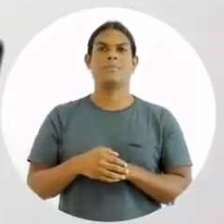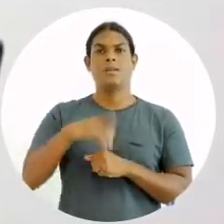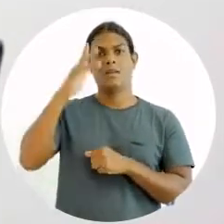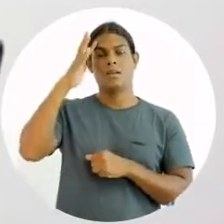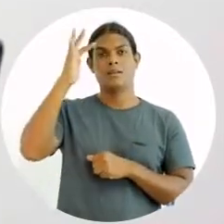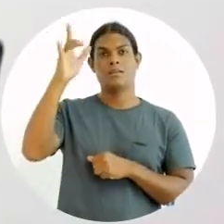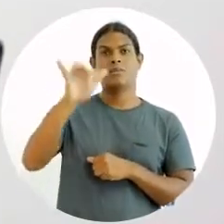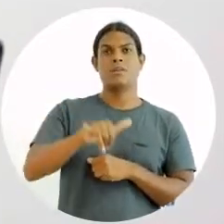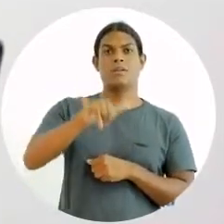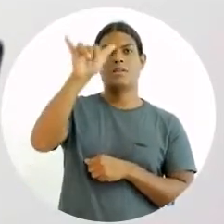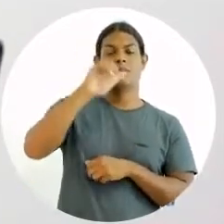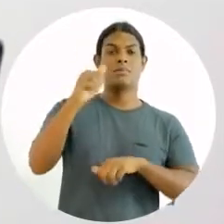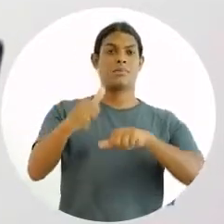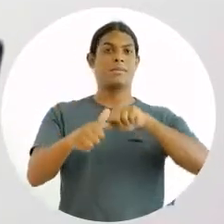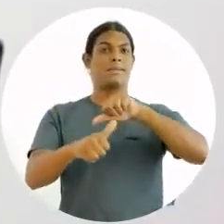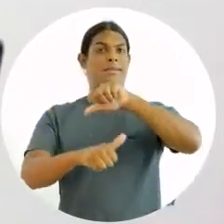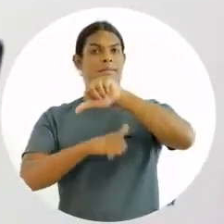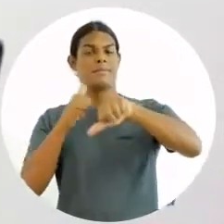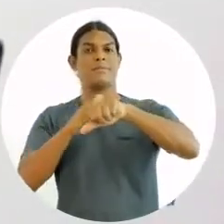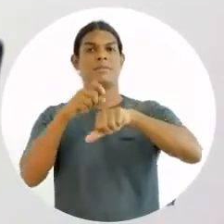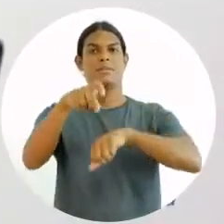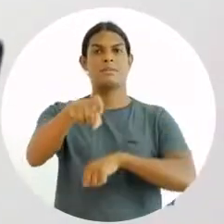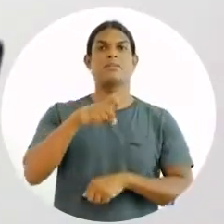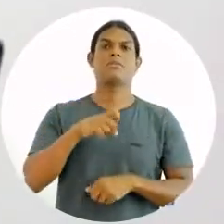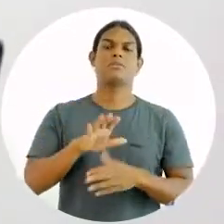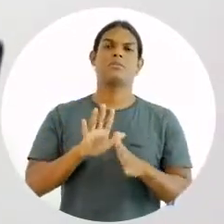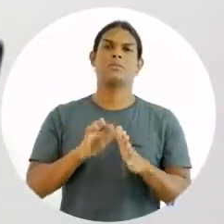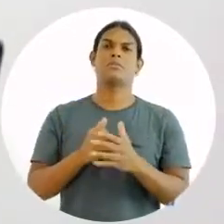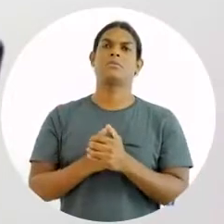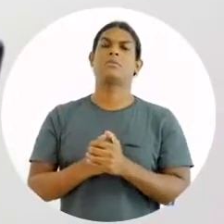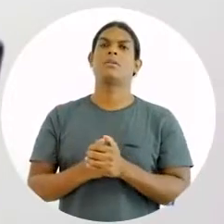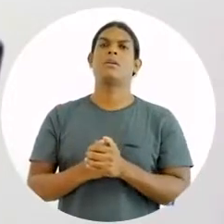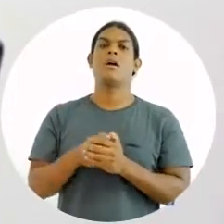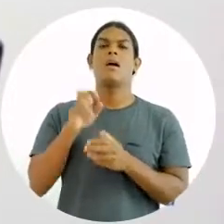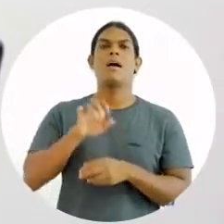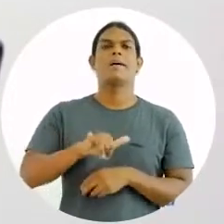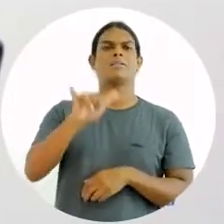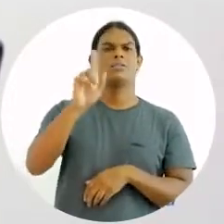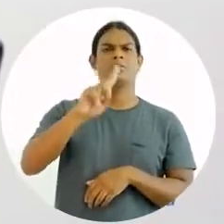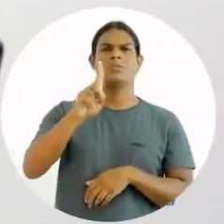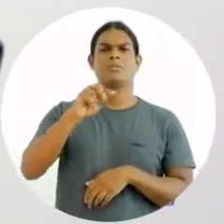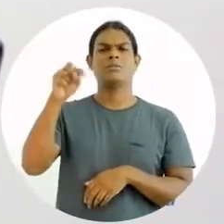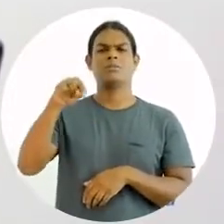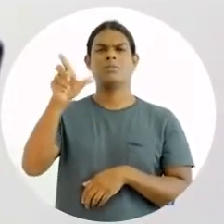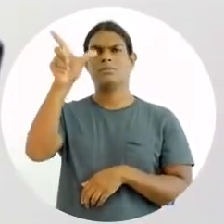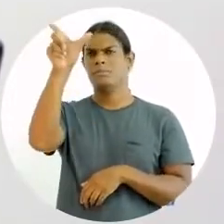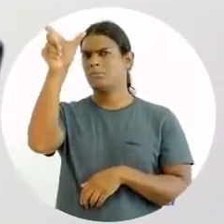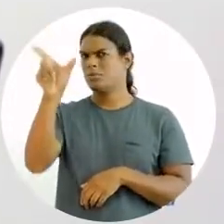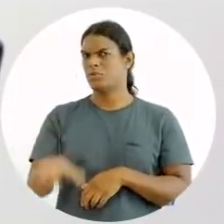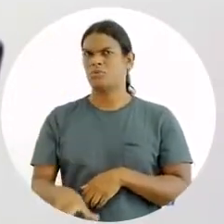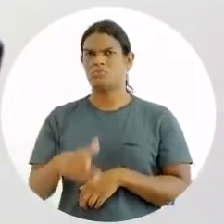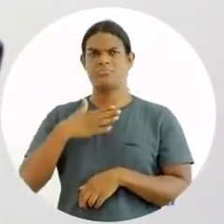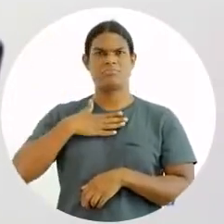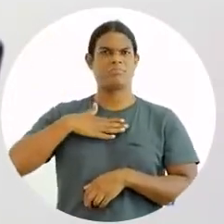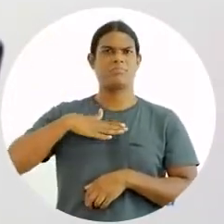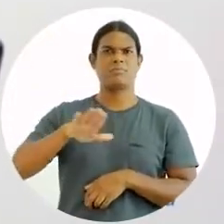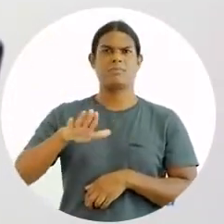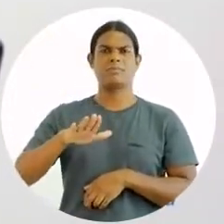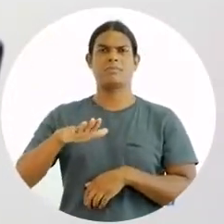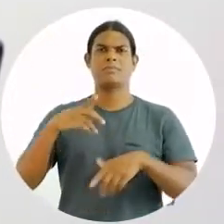Y é o oposto da X. A teoria Y diz, não, esse homem, ele pode gostar de trabalhar.